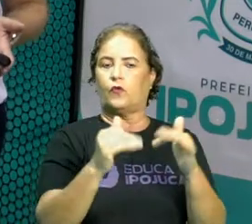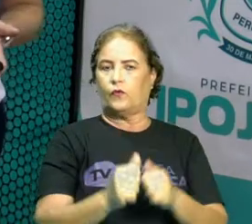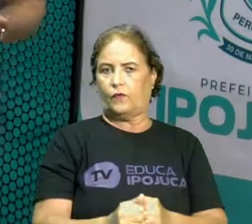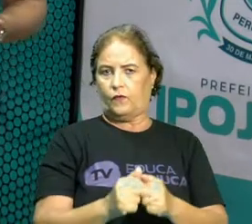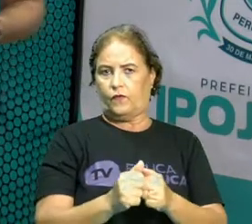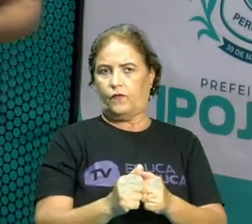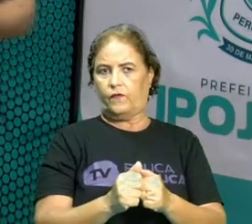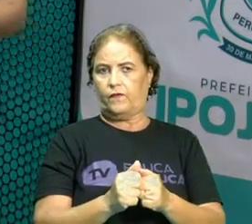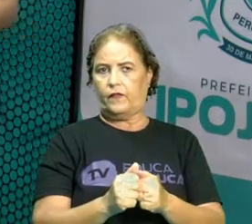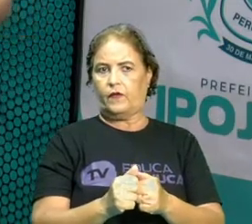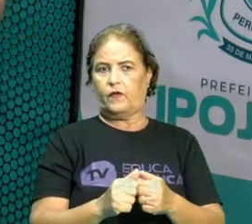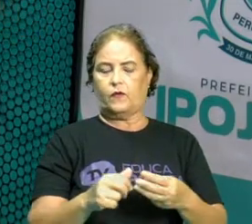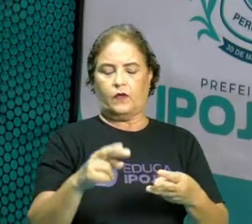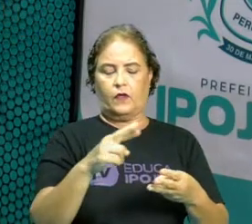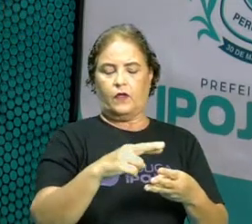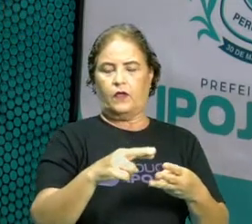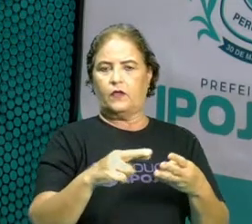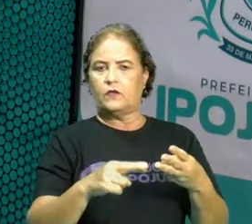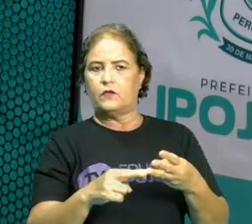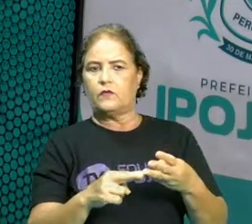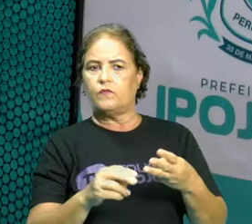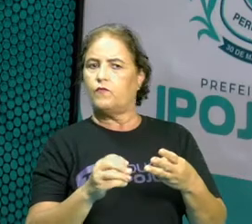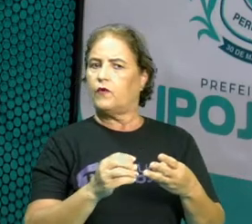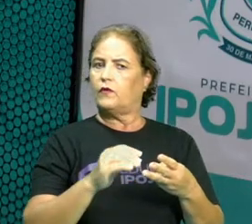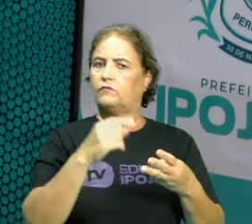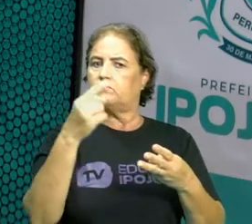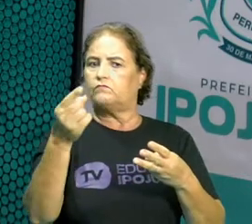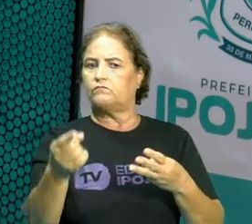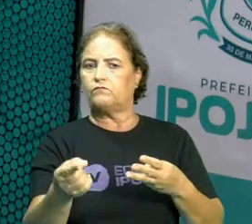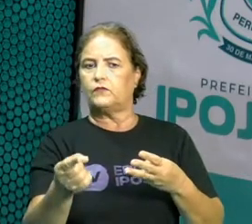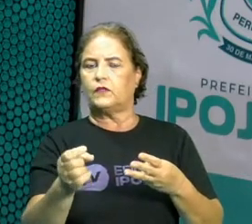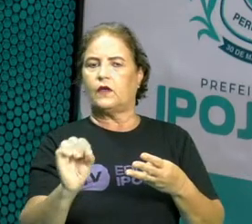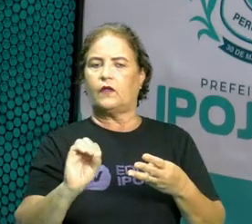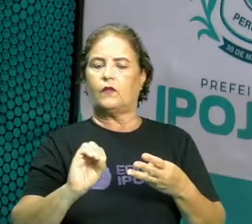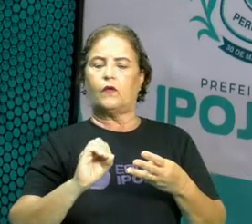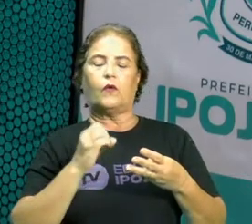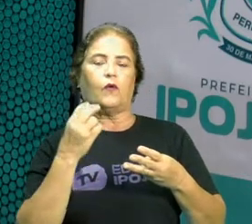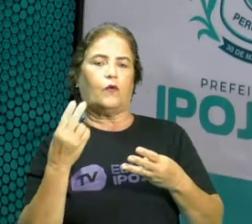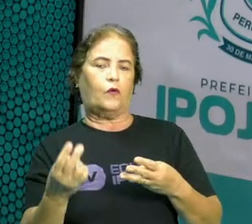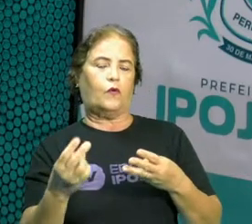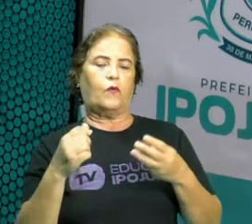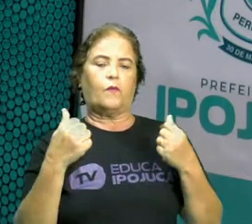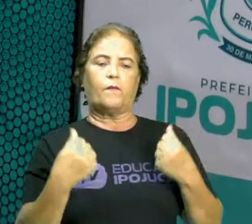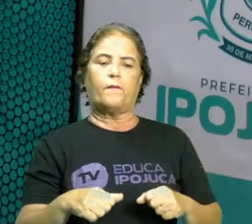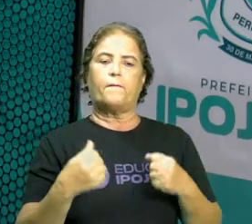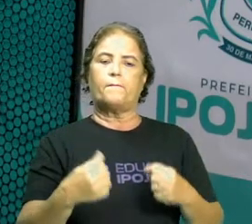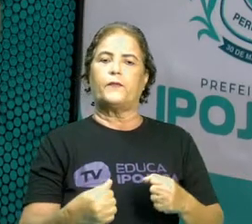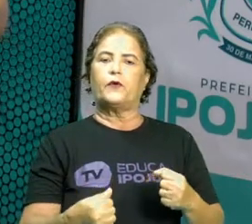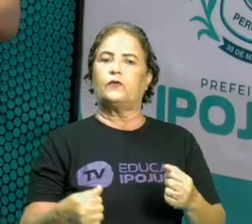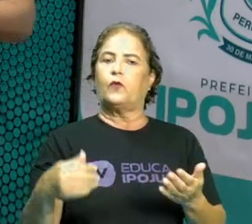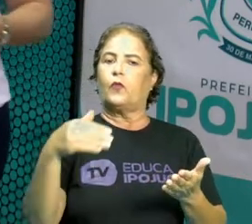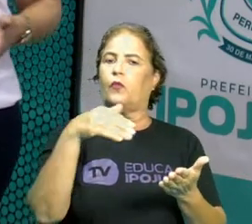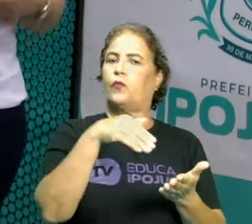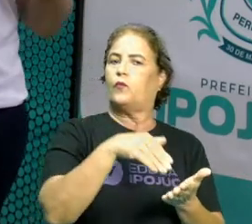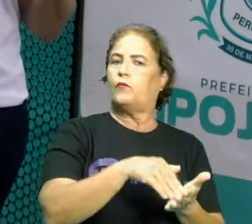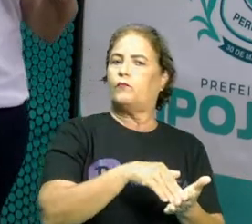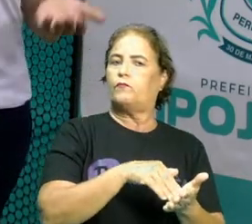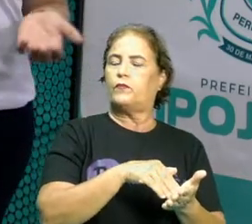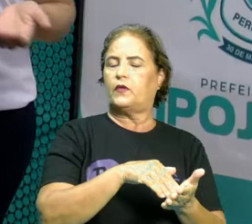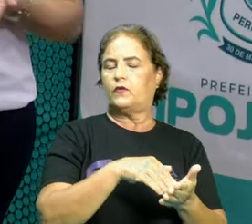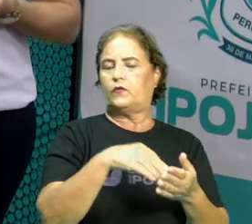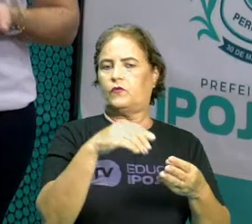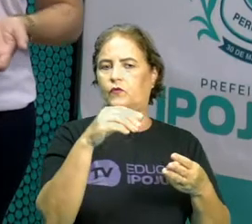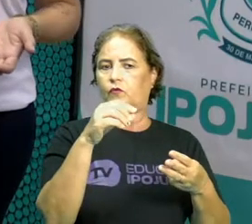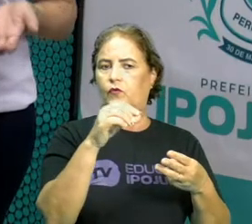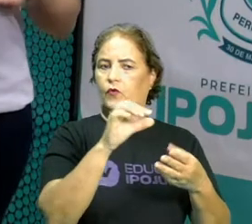rimas externas. Ou essas rimas, elas podem acontecer no meio do verso, que nós